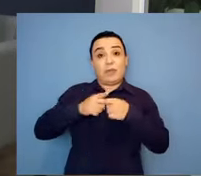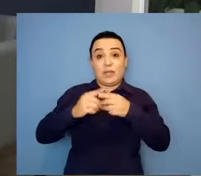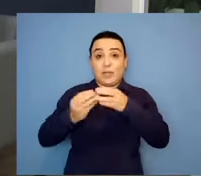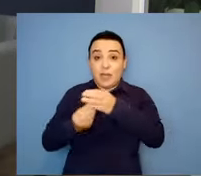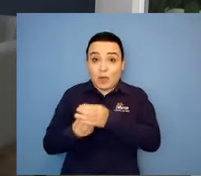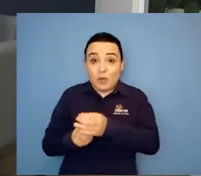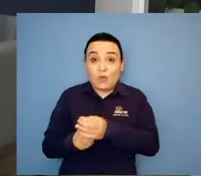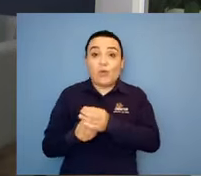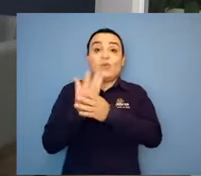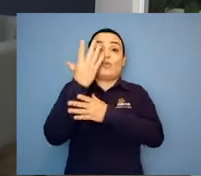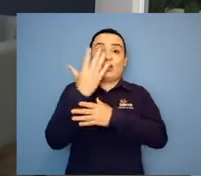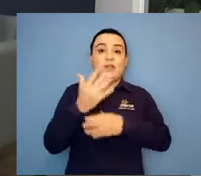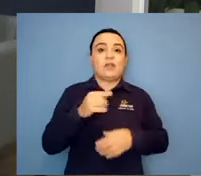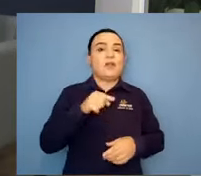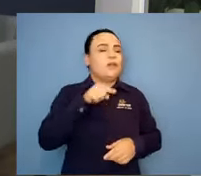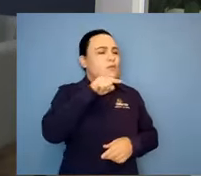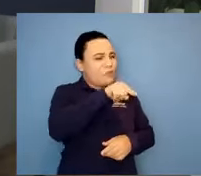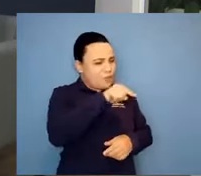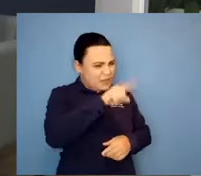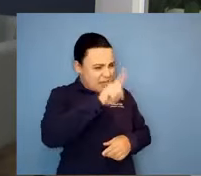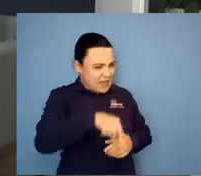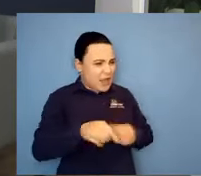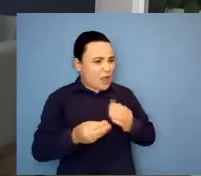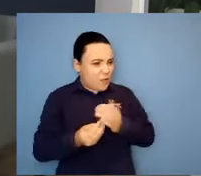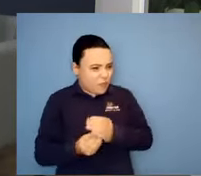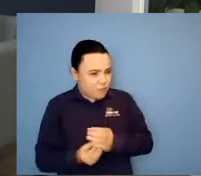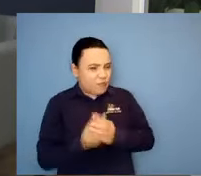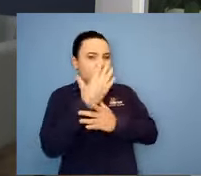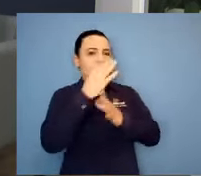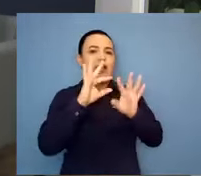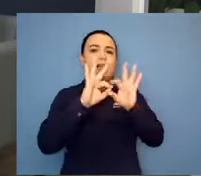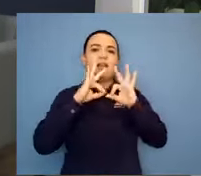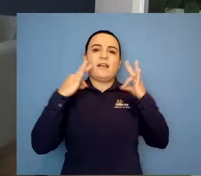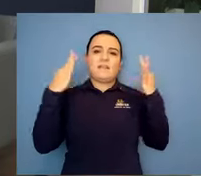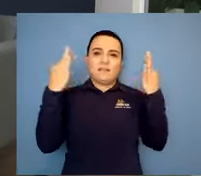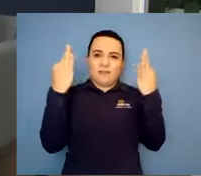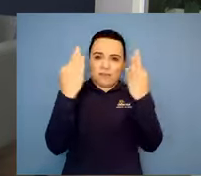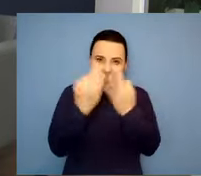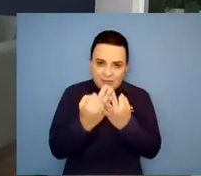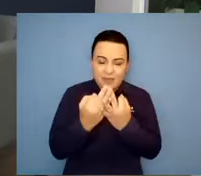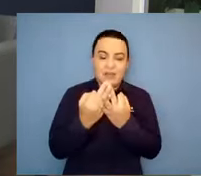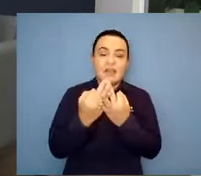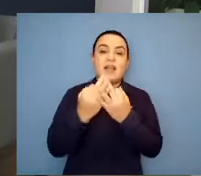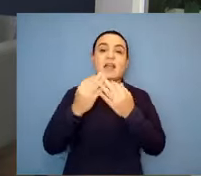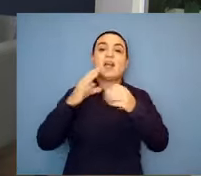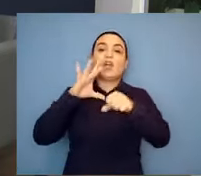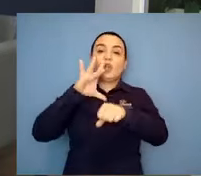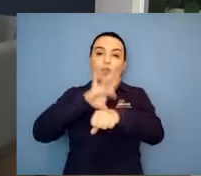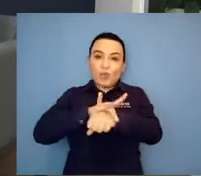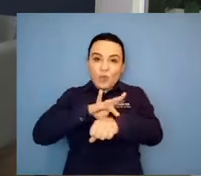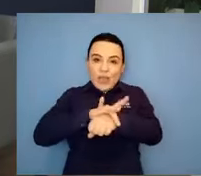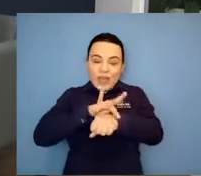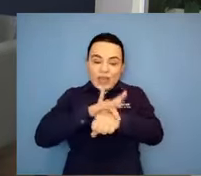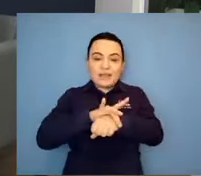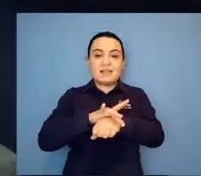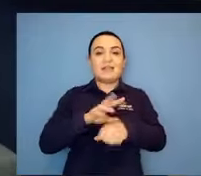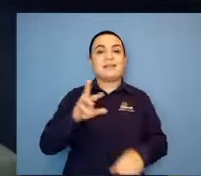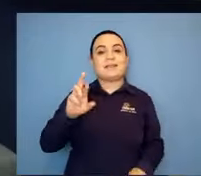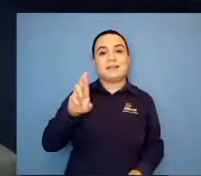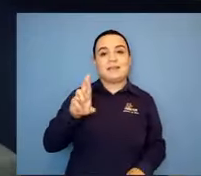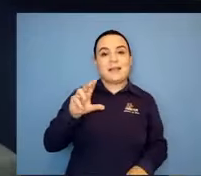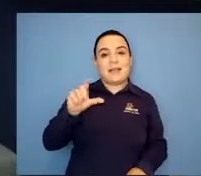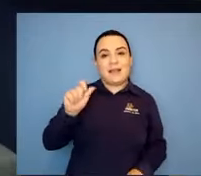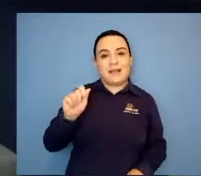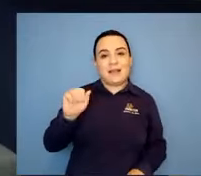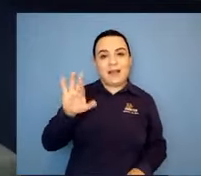fundadora... Da família ALD Brasil. ALD Brasil. O que é a família ALD Brasil, Leu? Então, porque lá